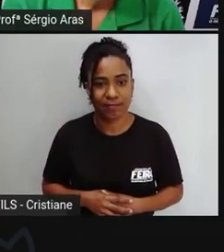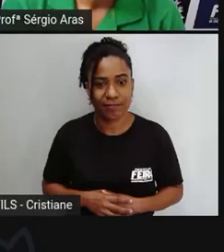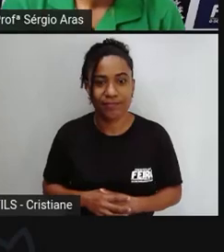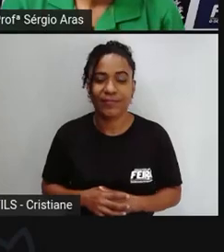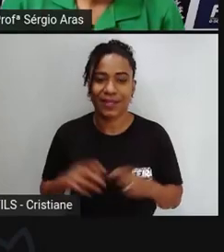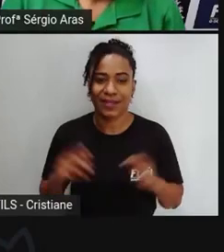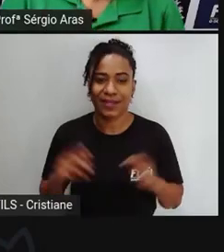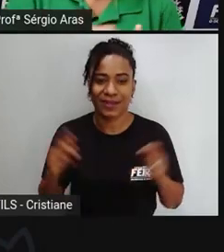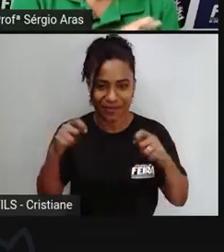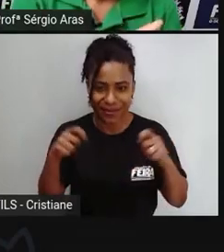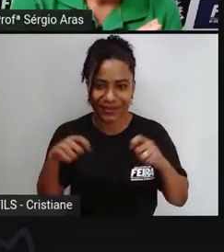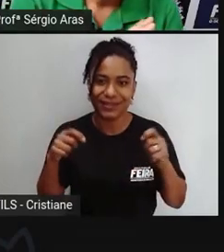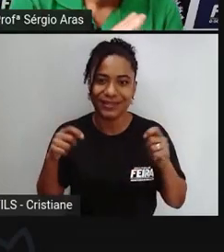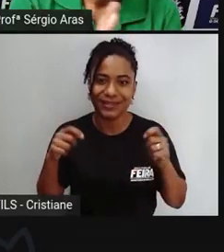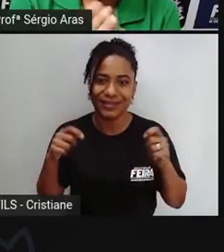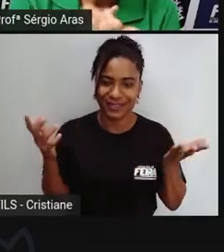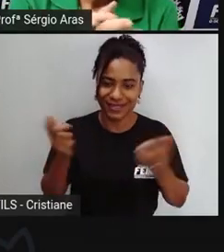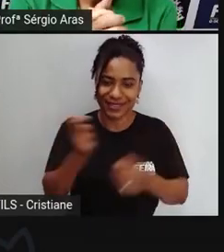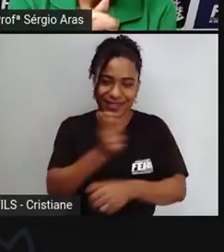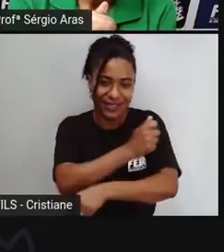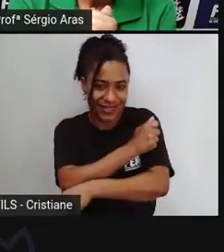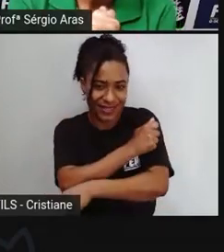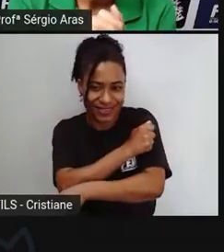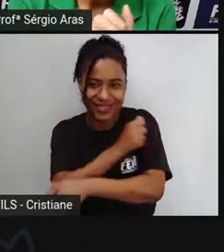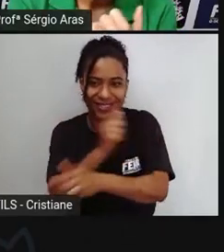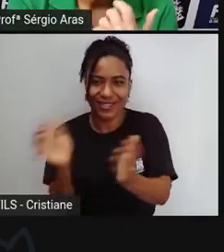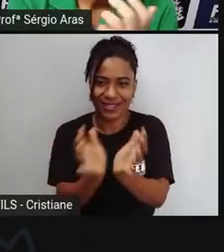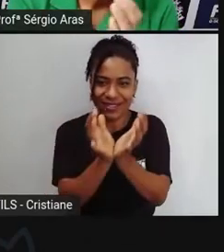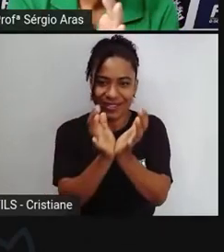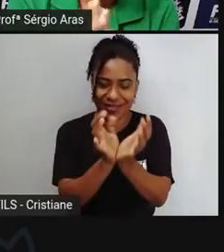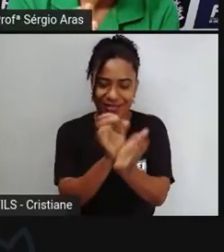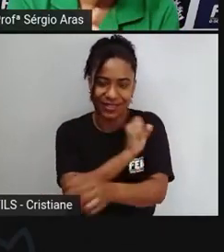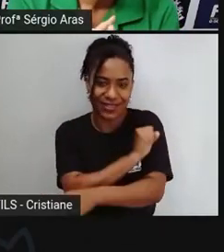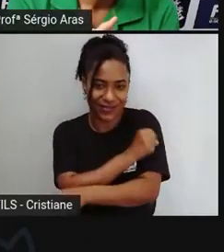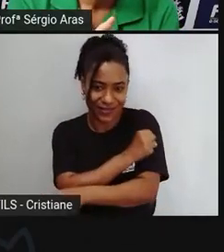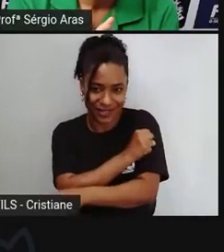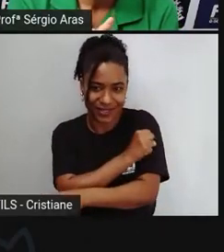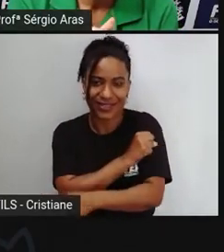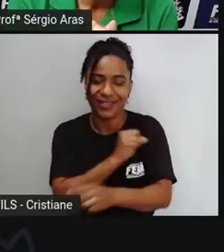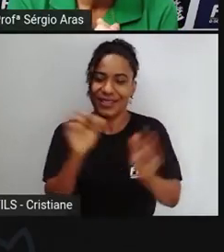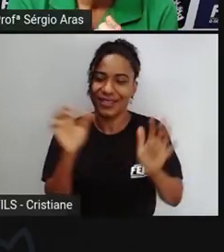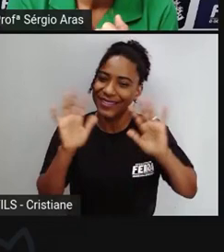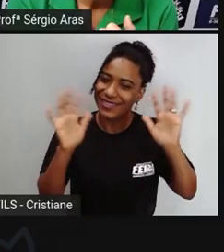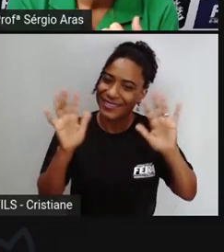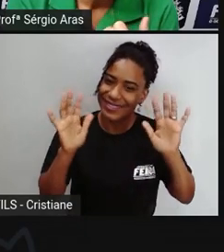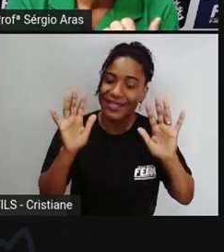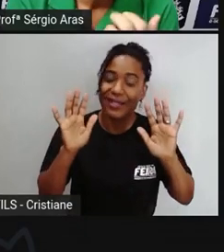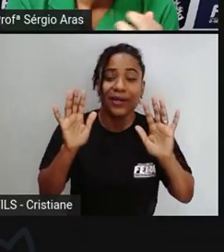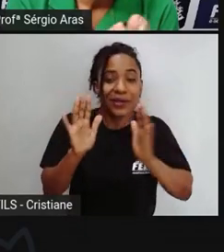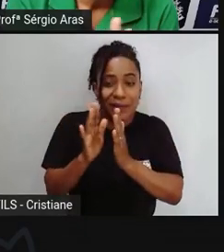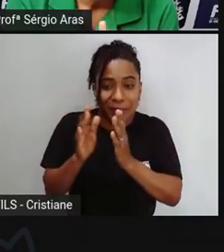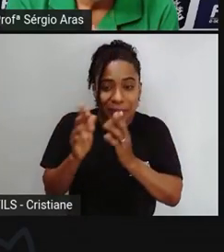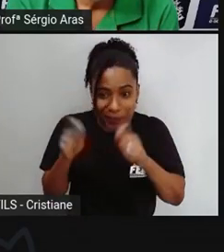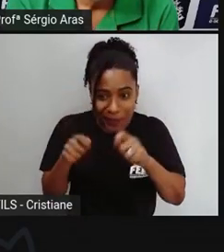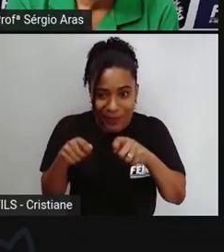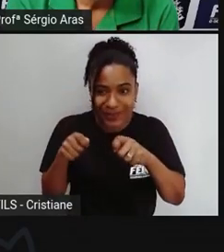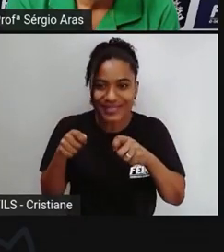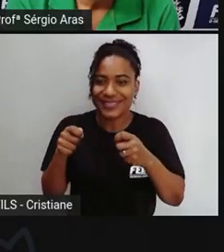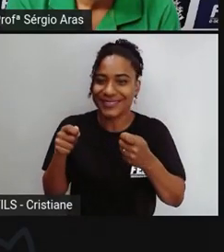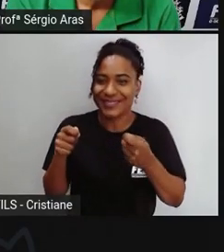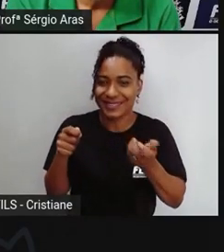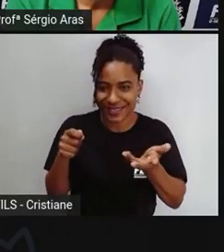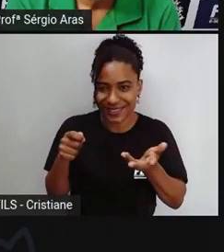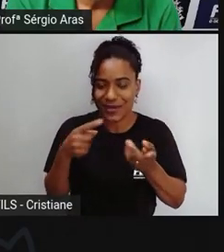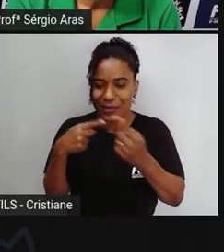dos nossos alunos do oitavo ano de antemão eu agradeço demais a nossa conversa foi maravilhosa eu aprendi